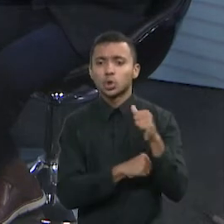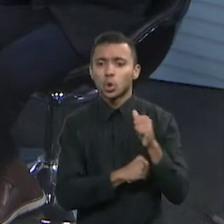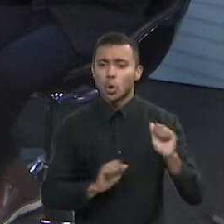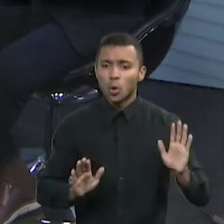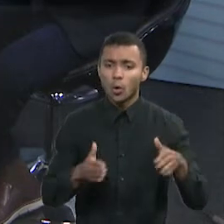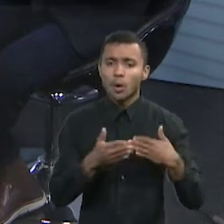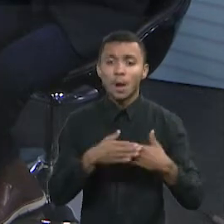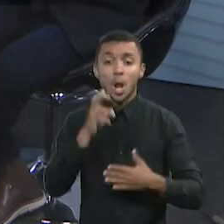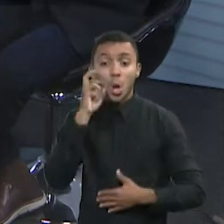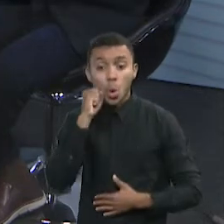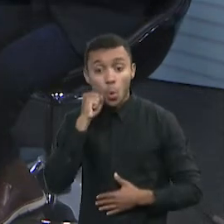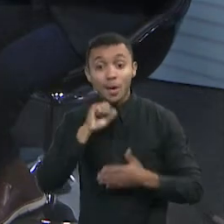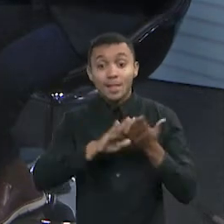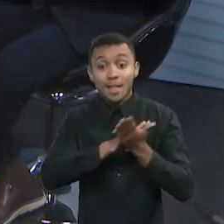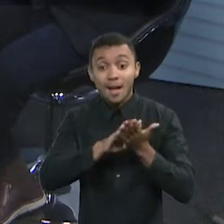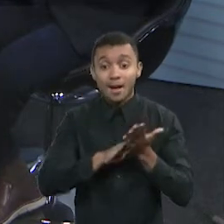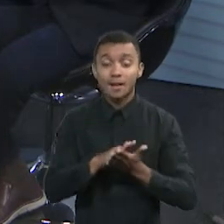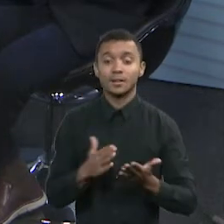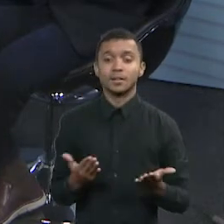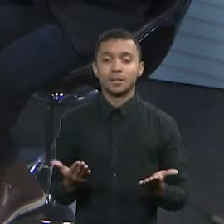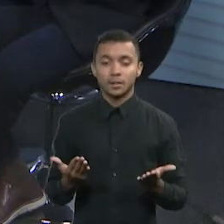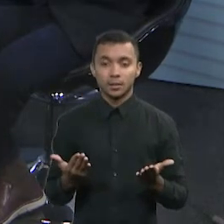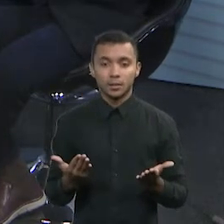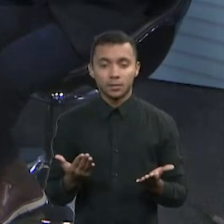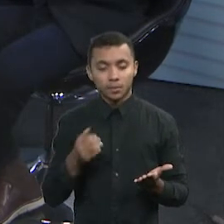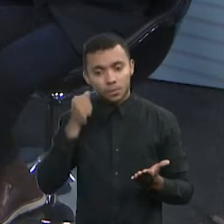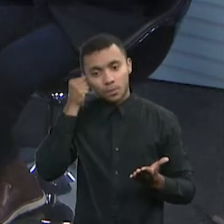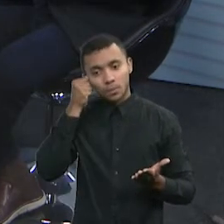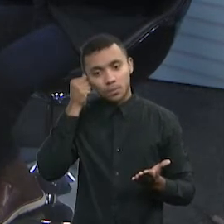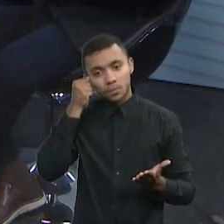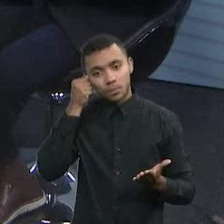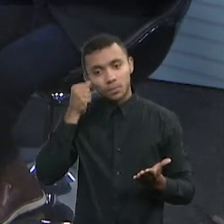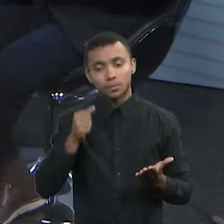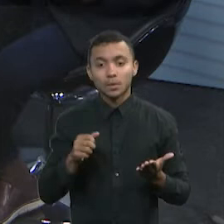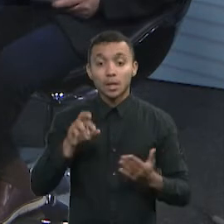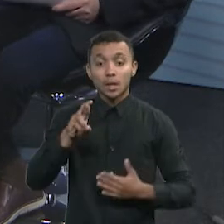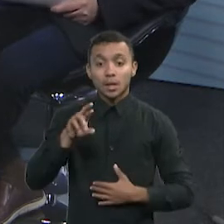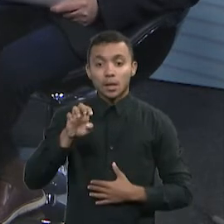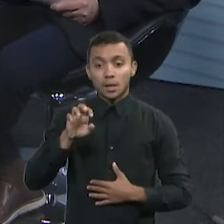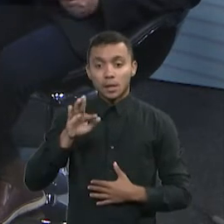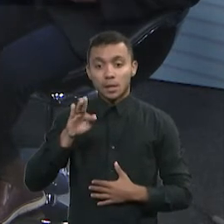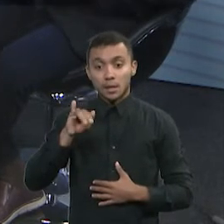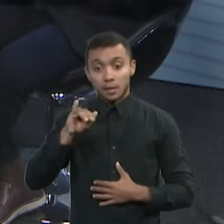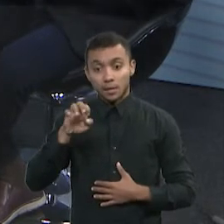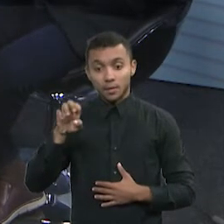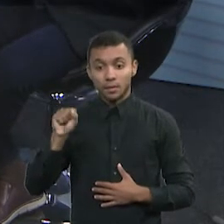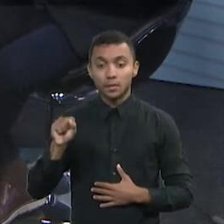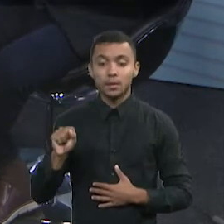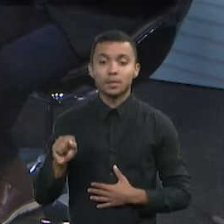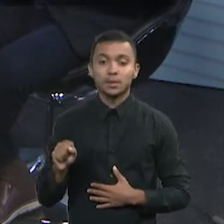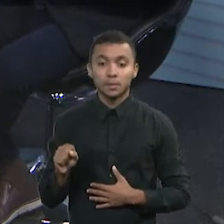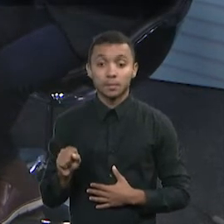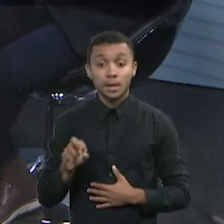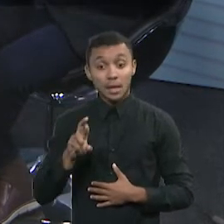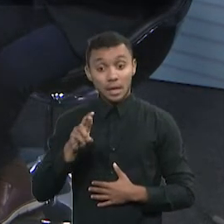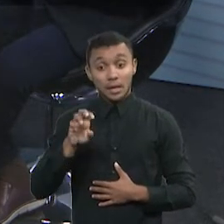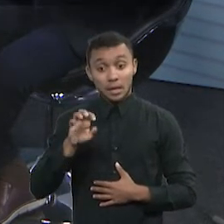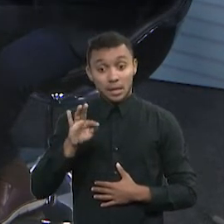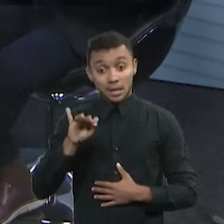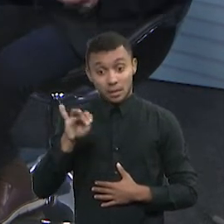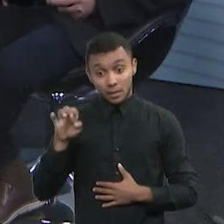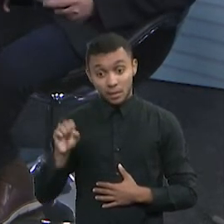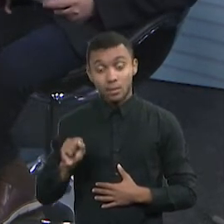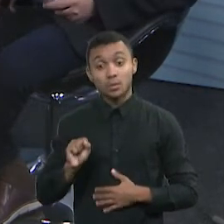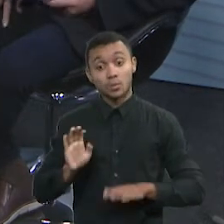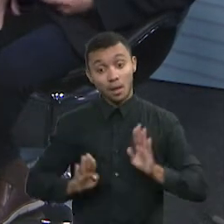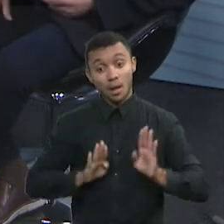faturamento zero, isso é outra coisa. mais refis é preciso ser administrado com muito cuidado, né? Eu queria ouvir a opinião de você, que sou especialista